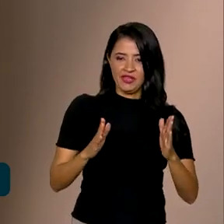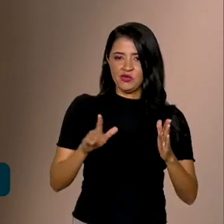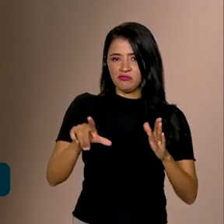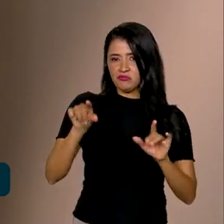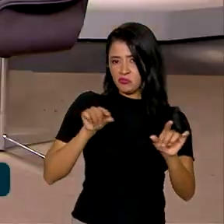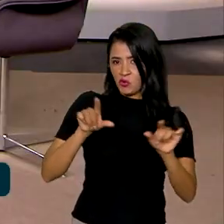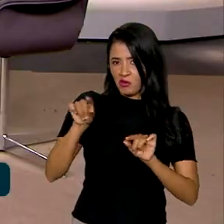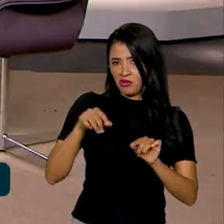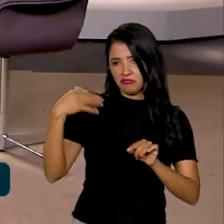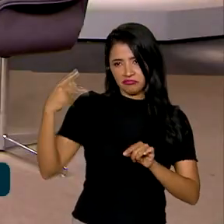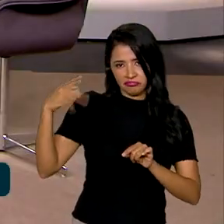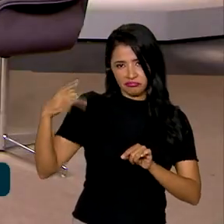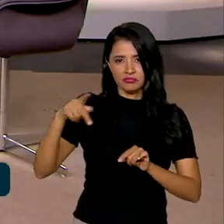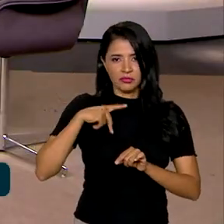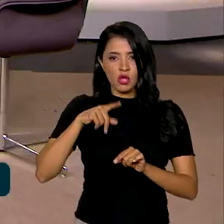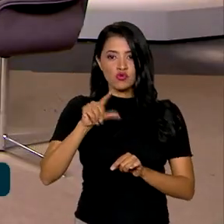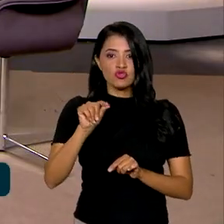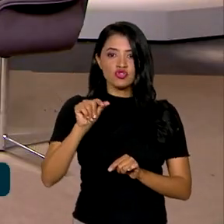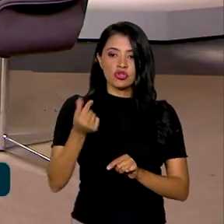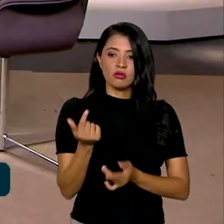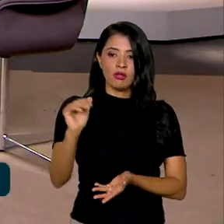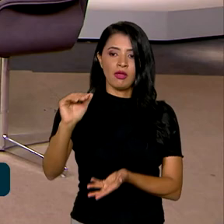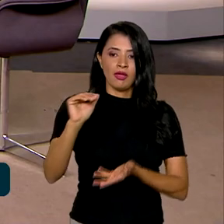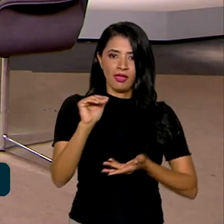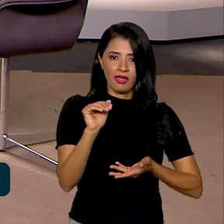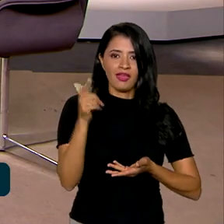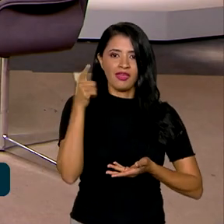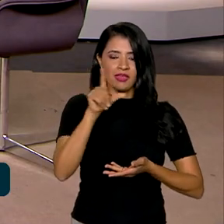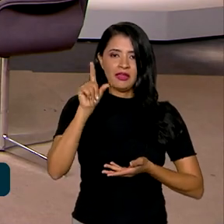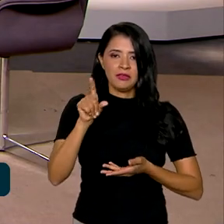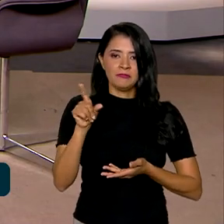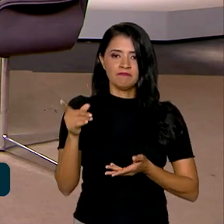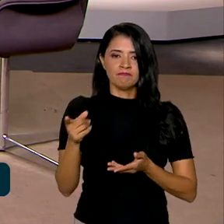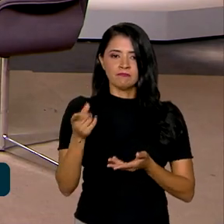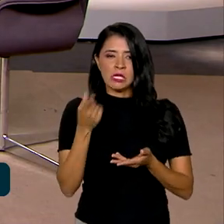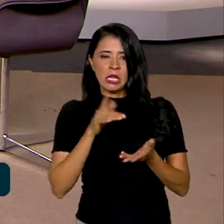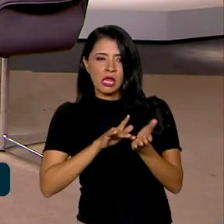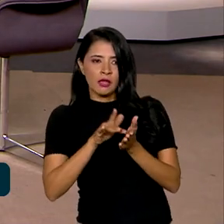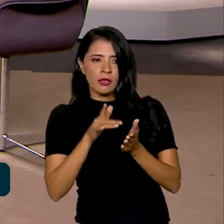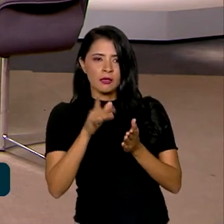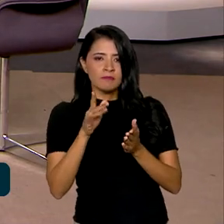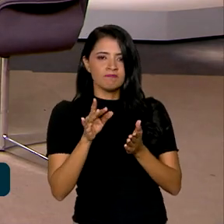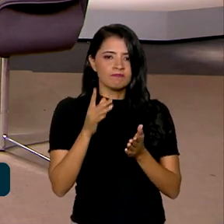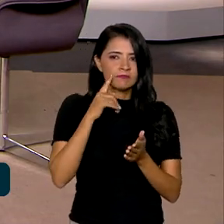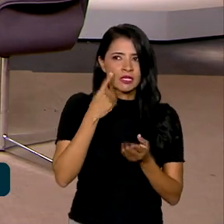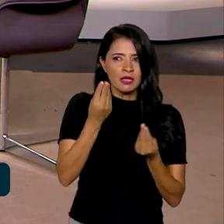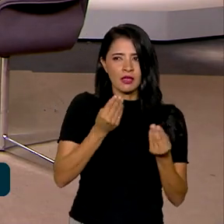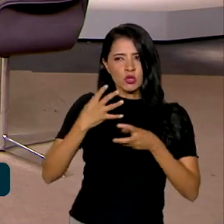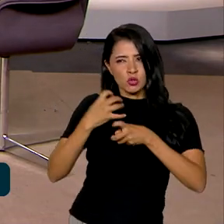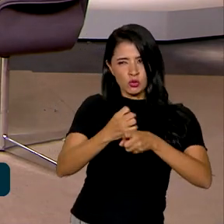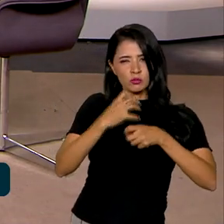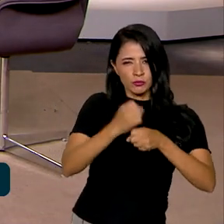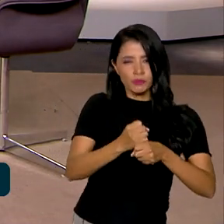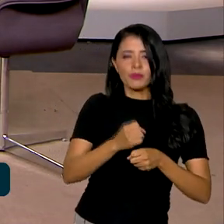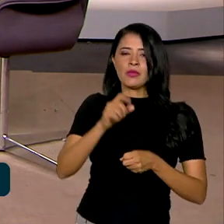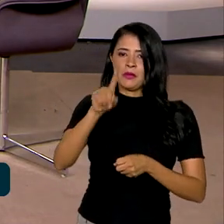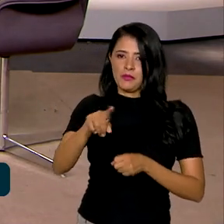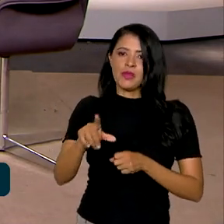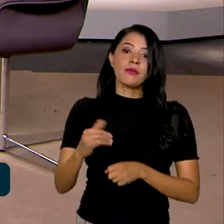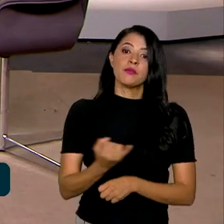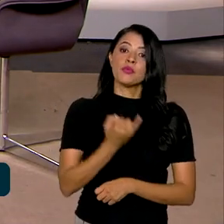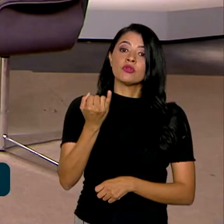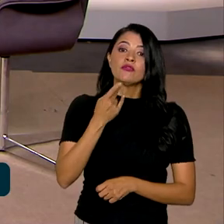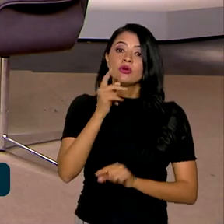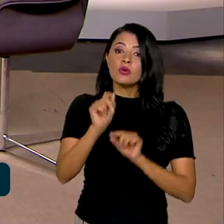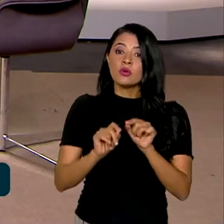escolheu, aquele volume de recursos que ele simulou. E eu acho que importante falar, se você quer saber o que